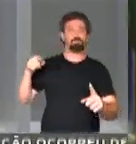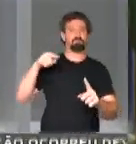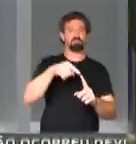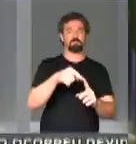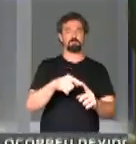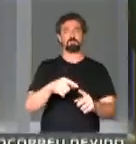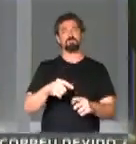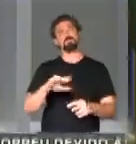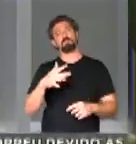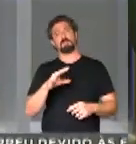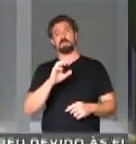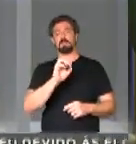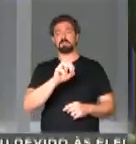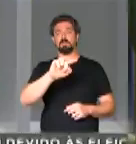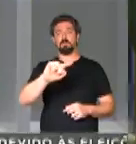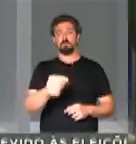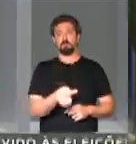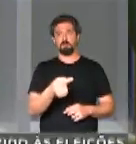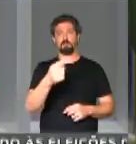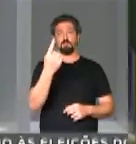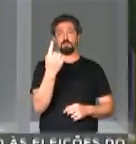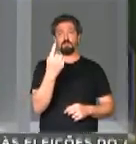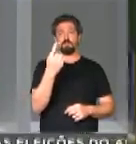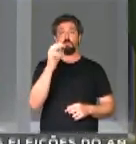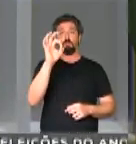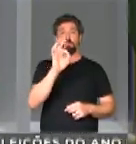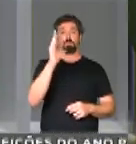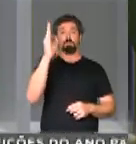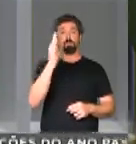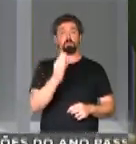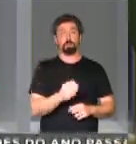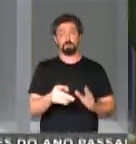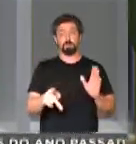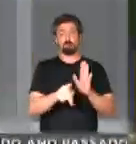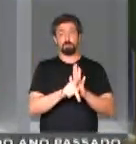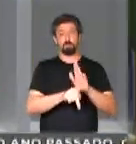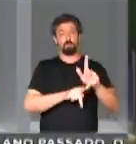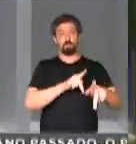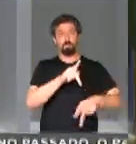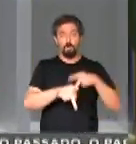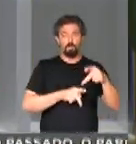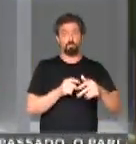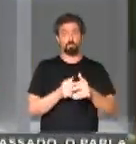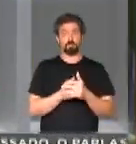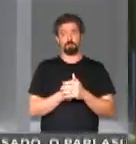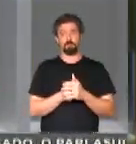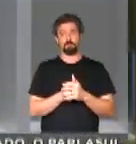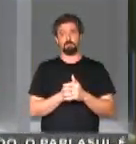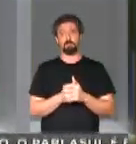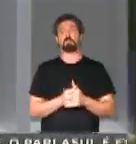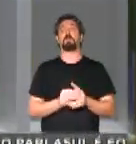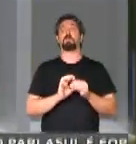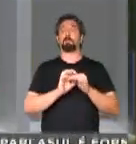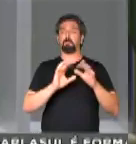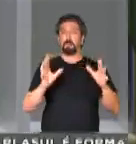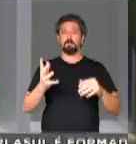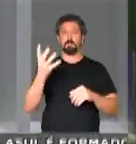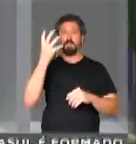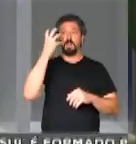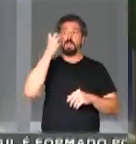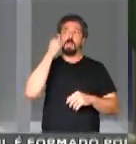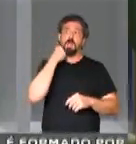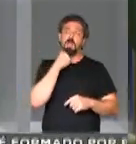menos de 0,1% do povo brasileiro, vai permitir uma